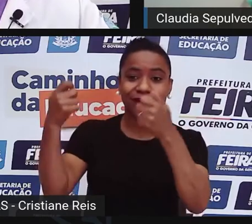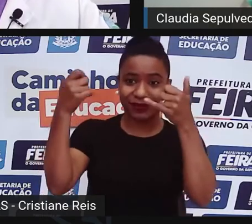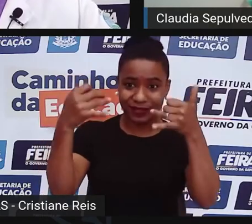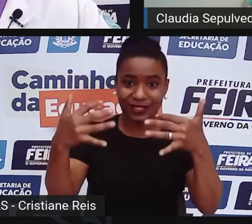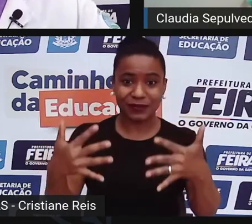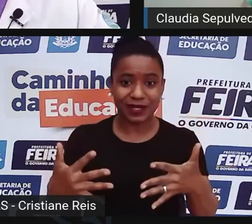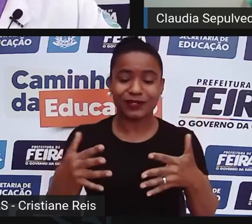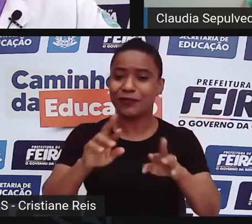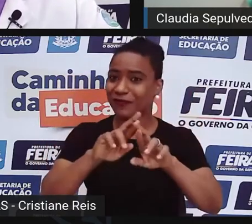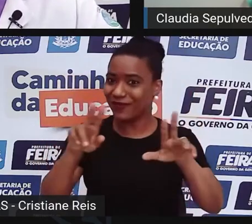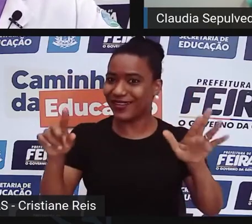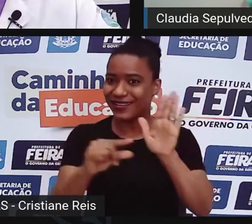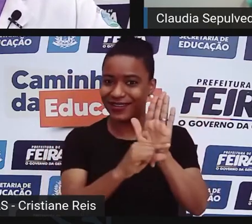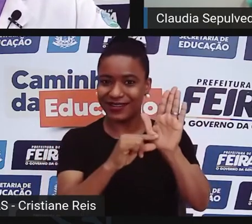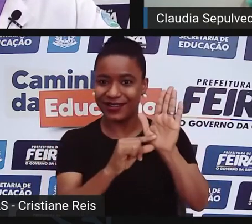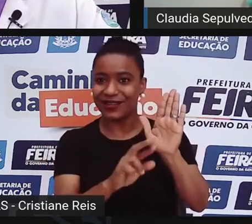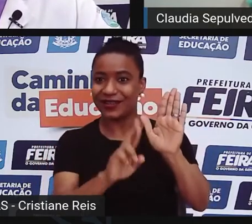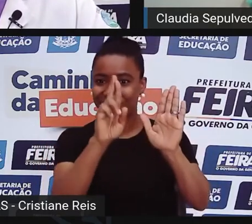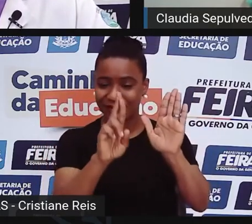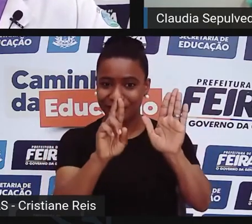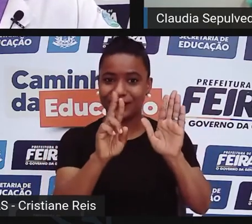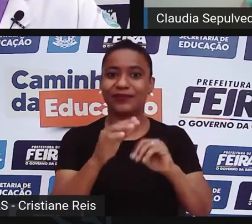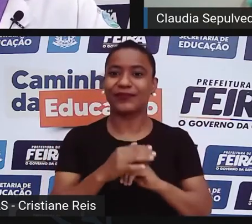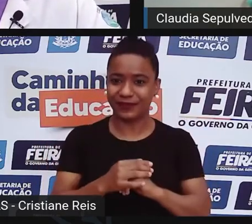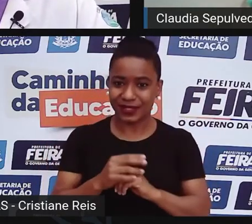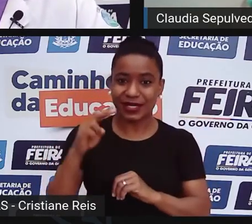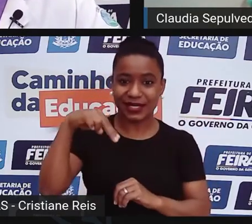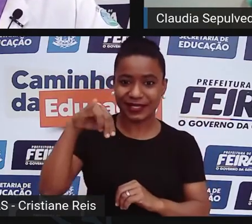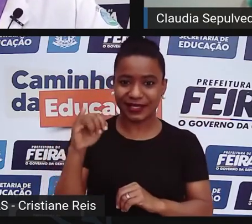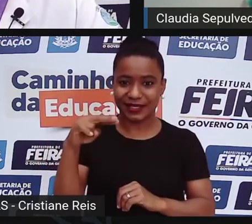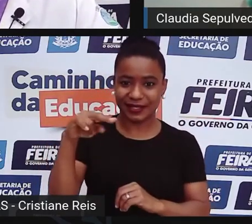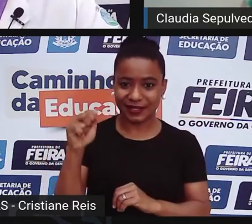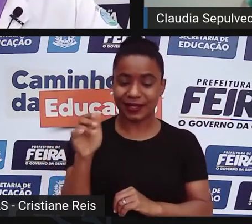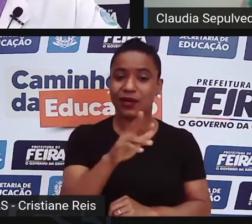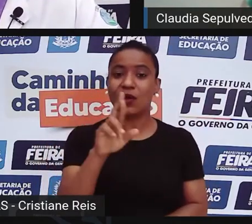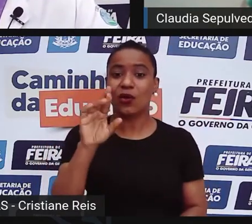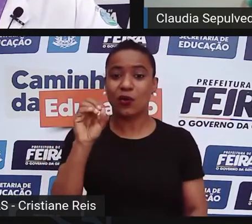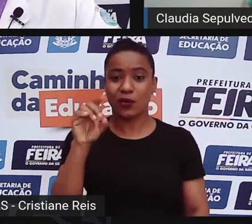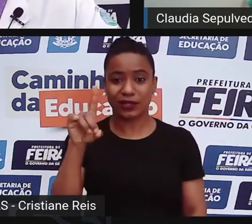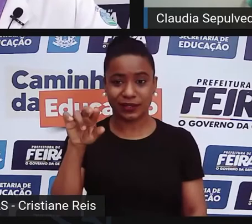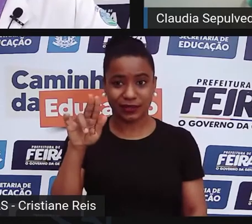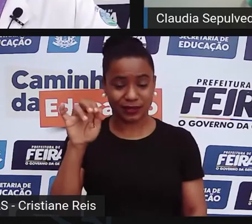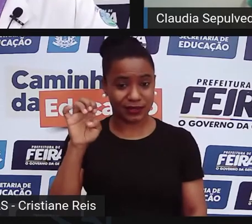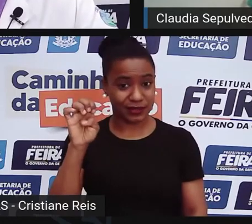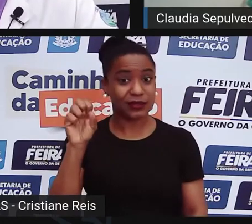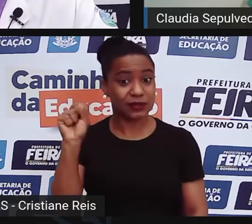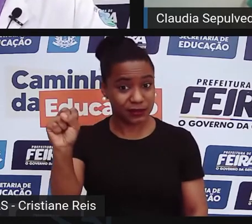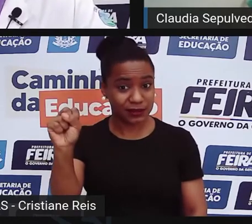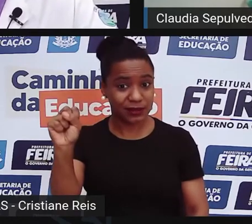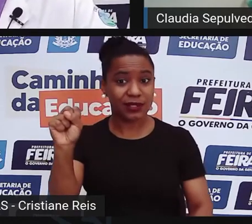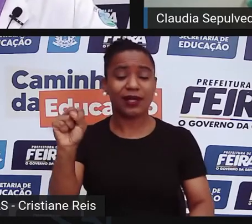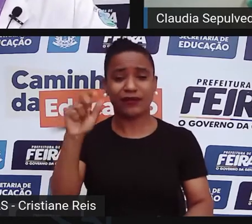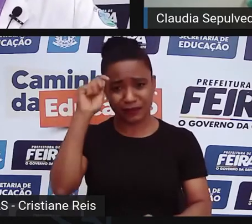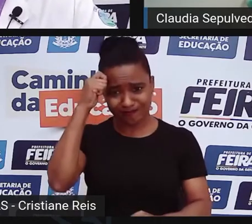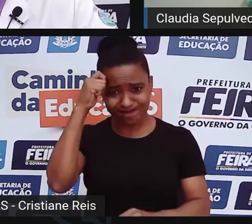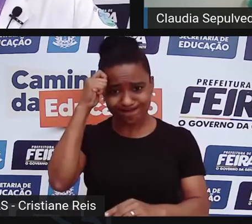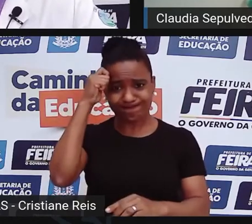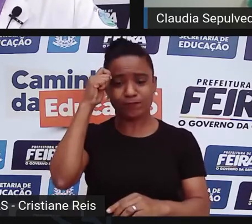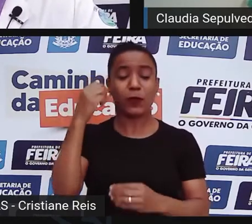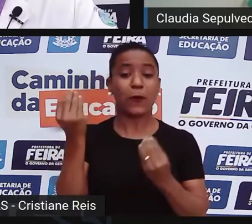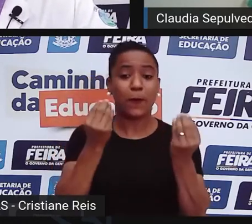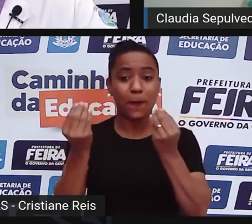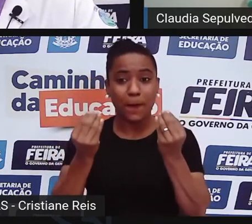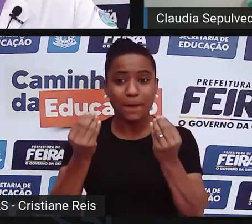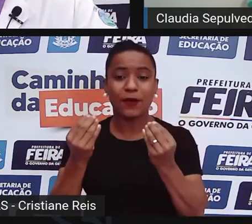Rodrigues, como isso tem a ver com a criminalização do negro hoje, por exemplo, então, entender isso, estar sempre atento a argumentos